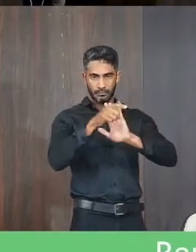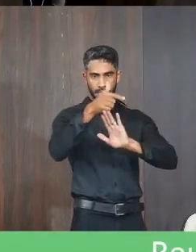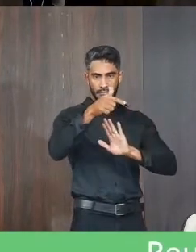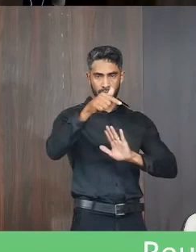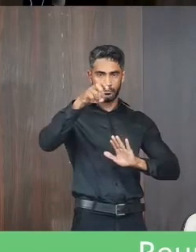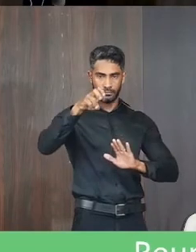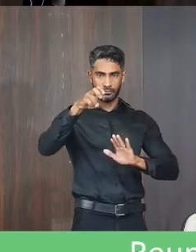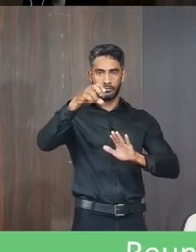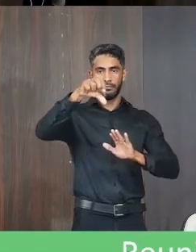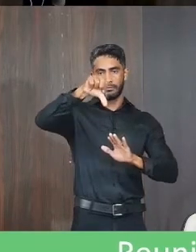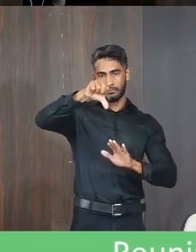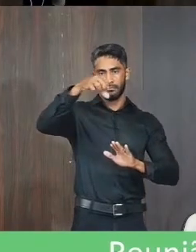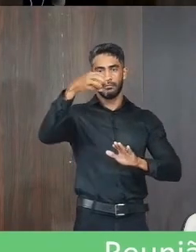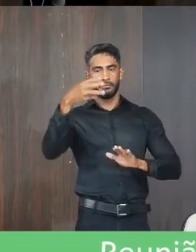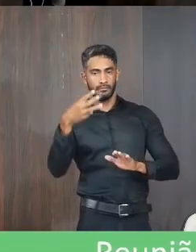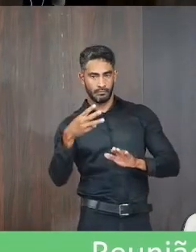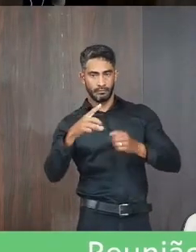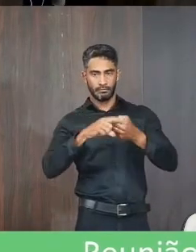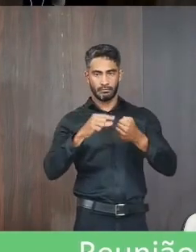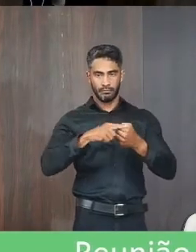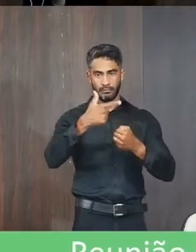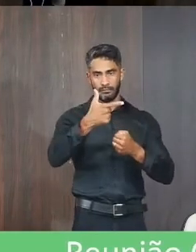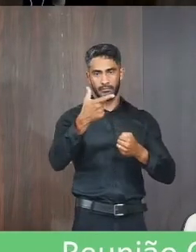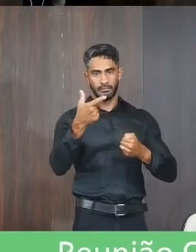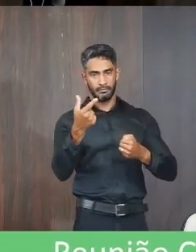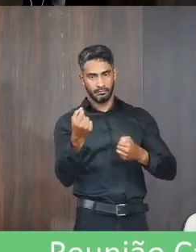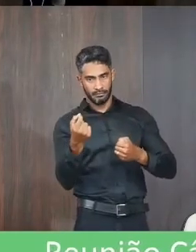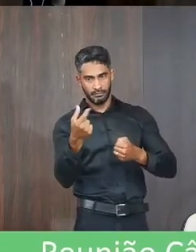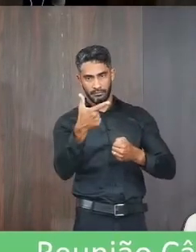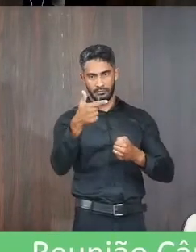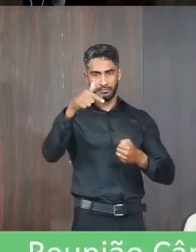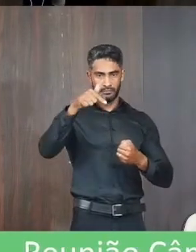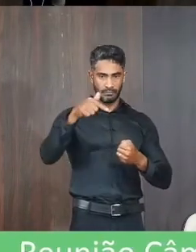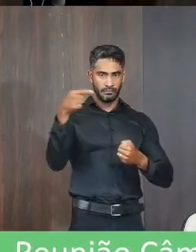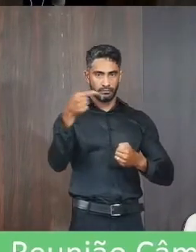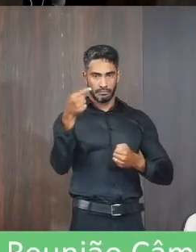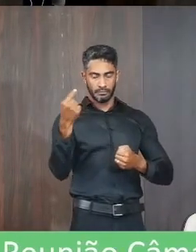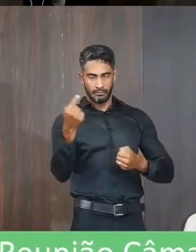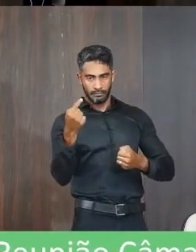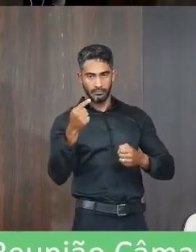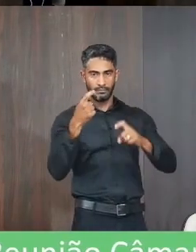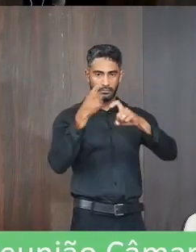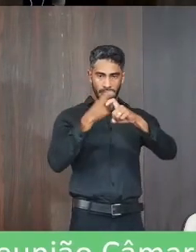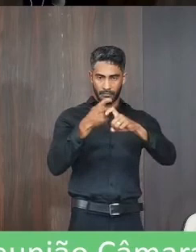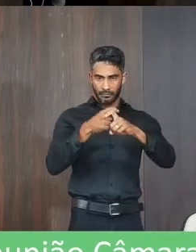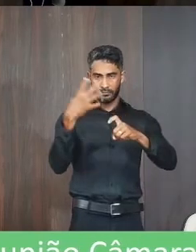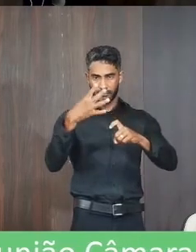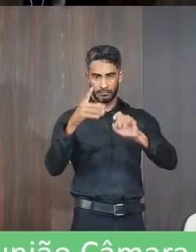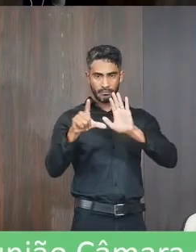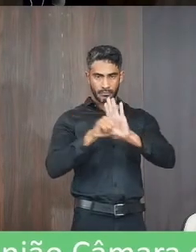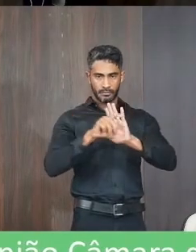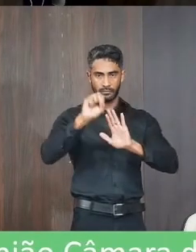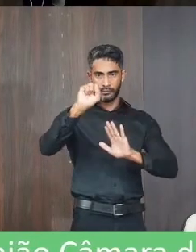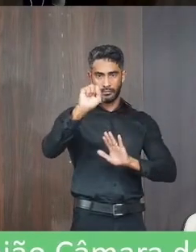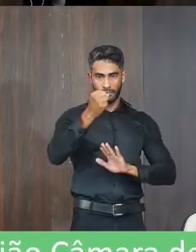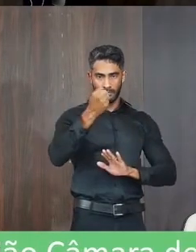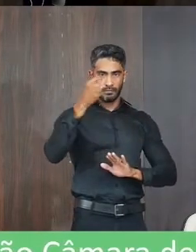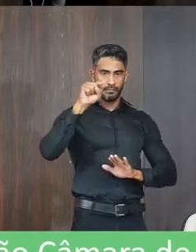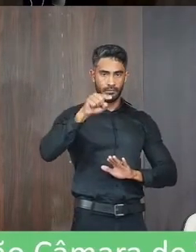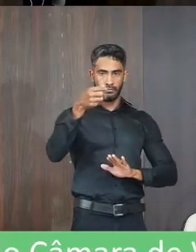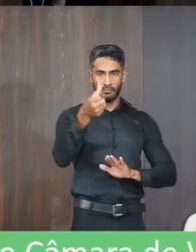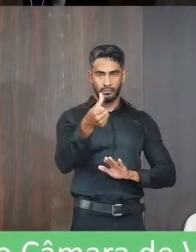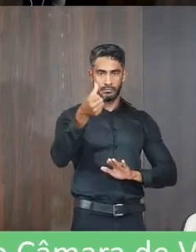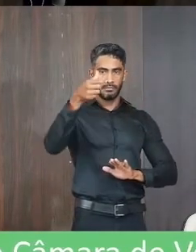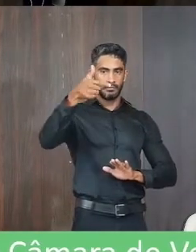75 de 1993, e pelo artigo 27, parágrafo único, inciso 4º da Lei 8.625